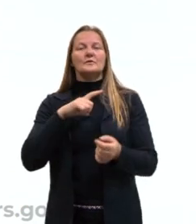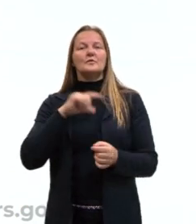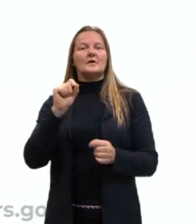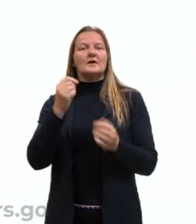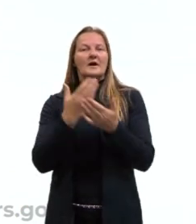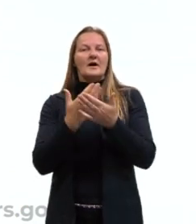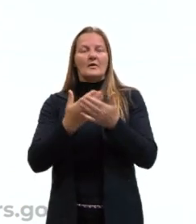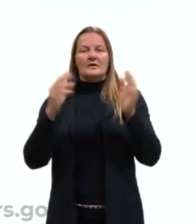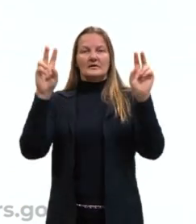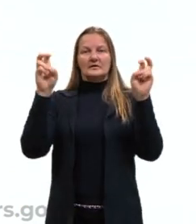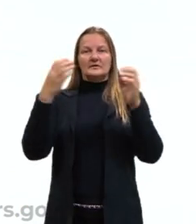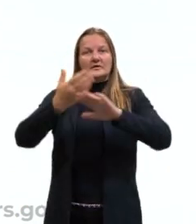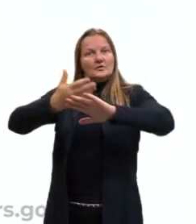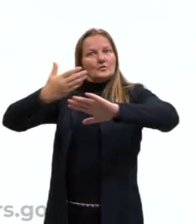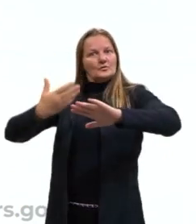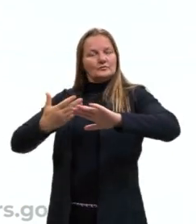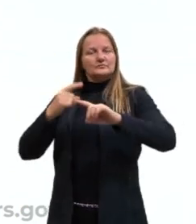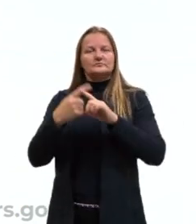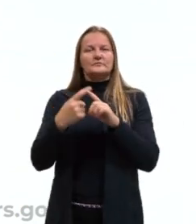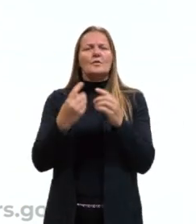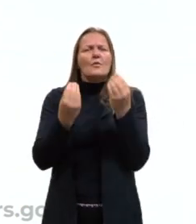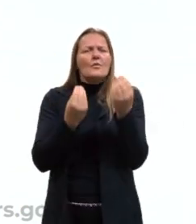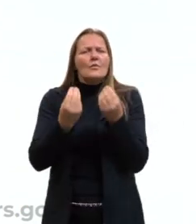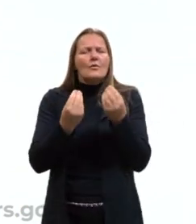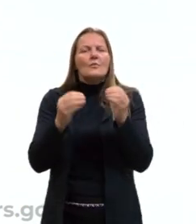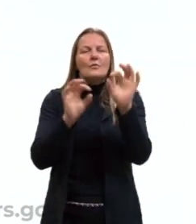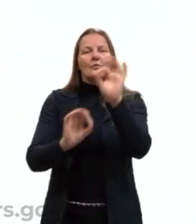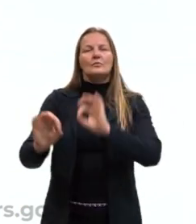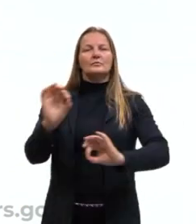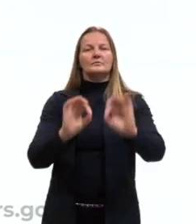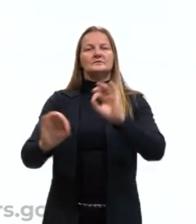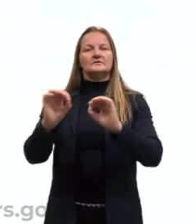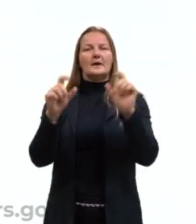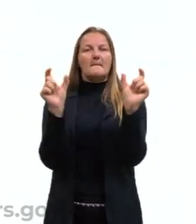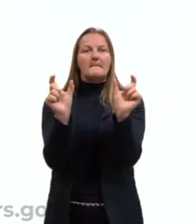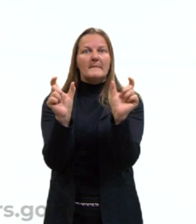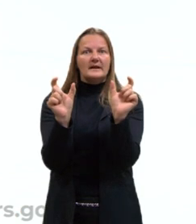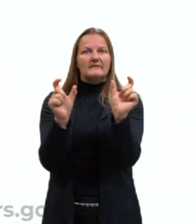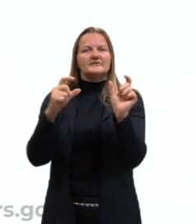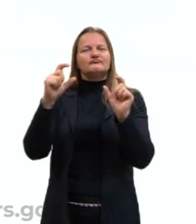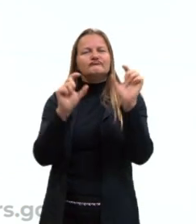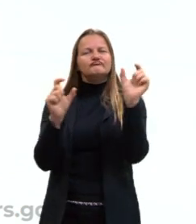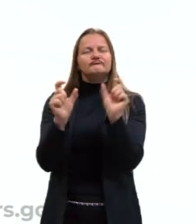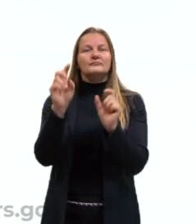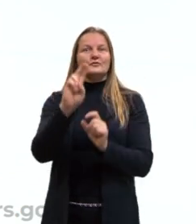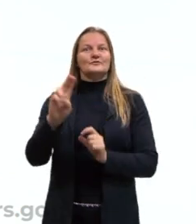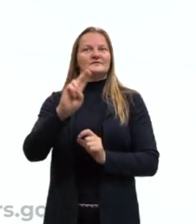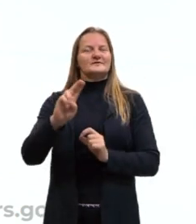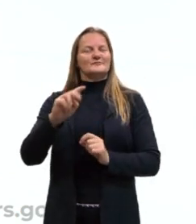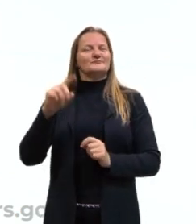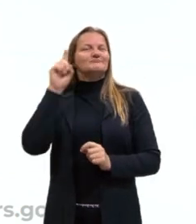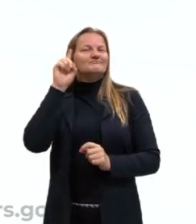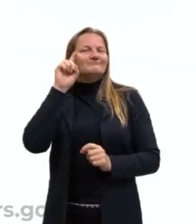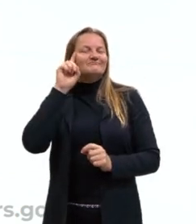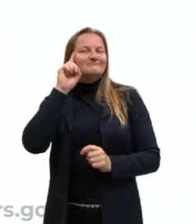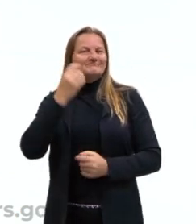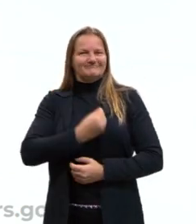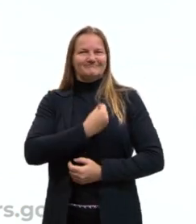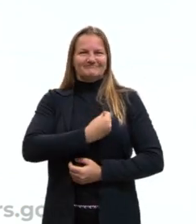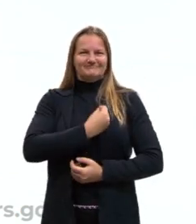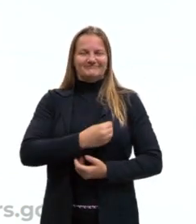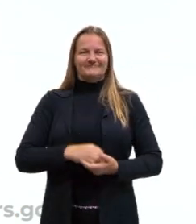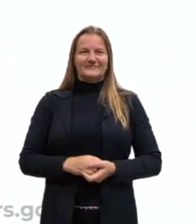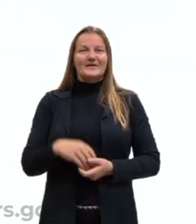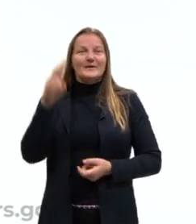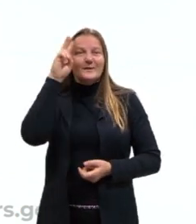nossa aula anterior, que é como nós organizamos as palavras que usamos no nosso cotidiano.